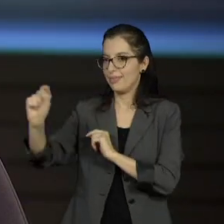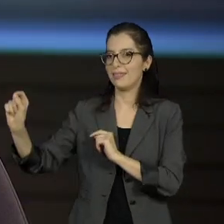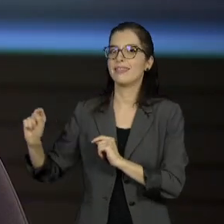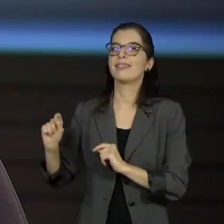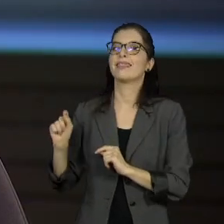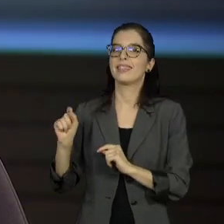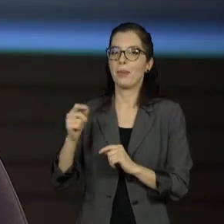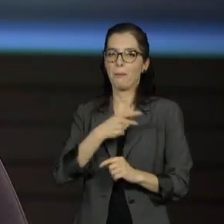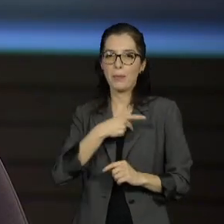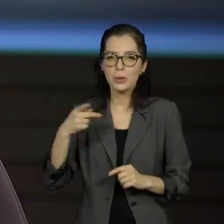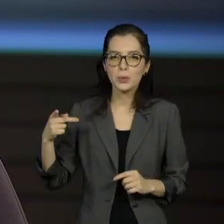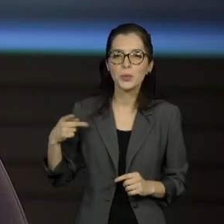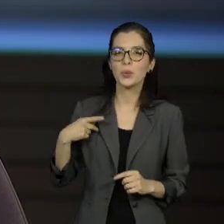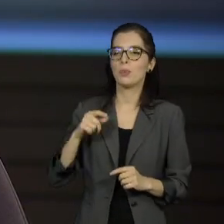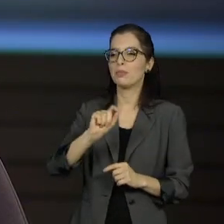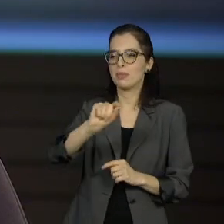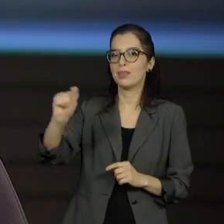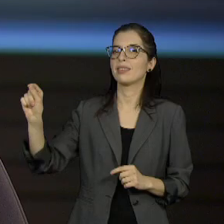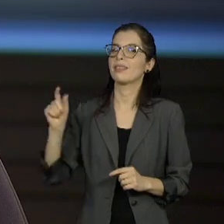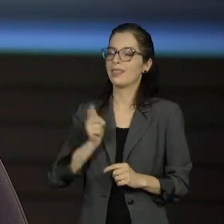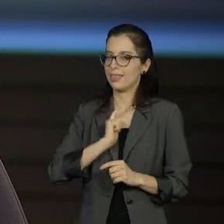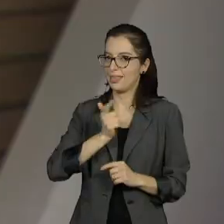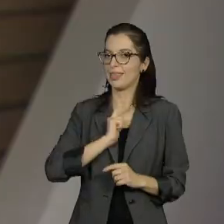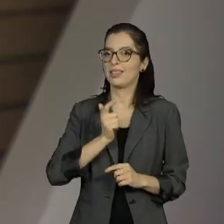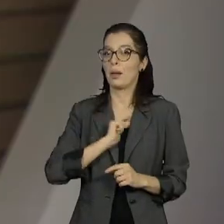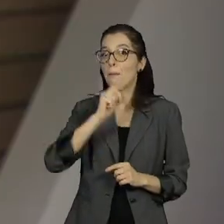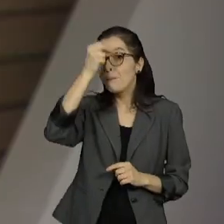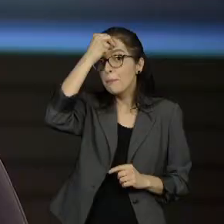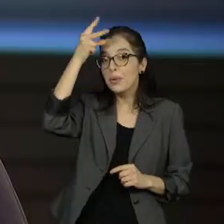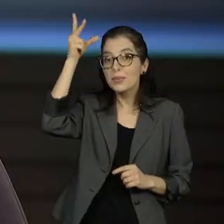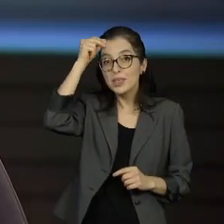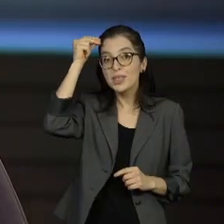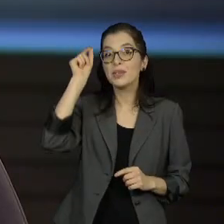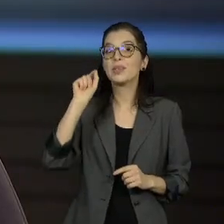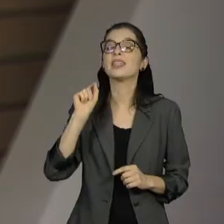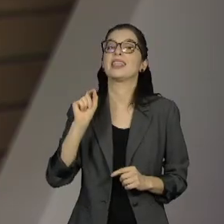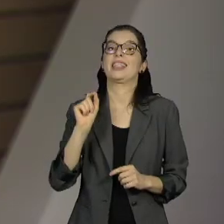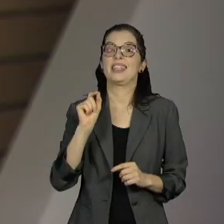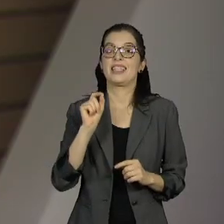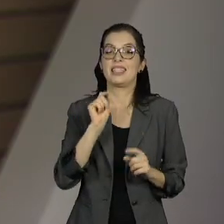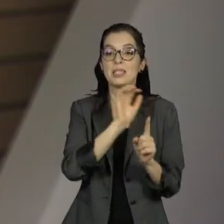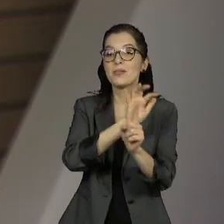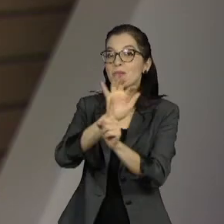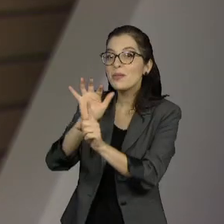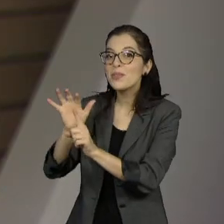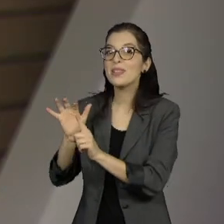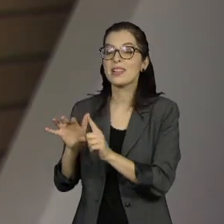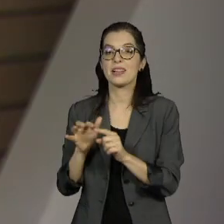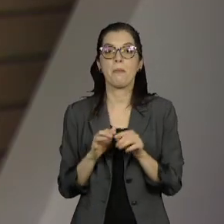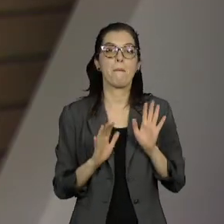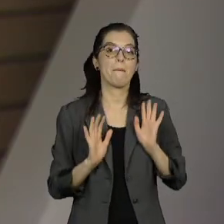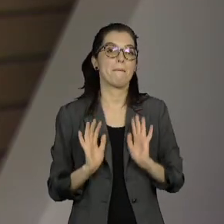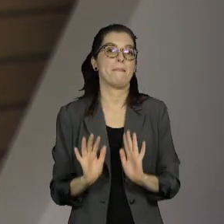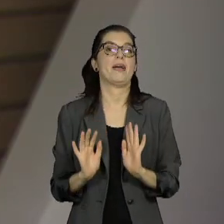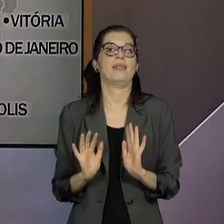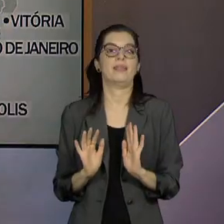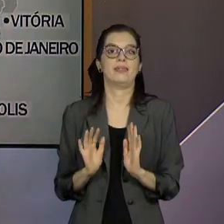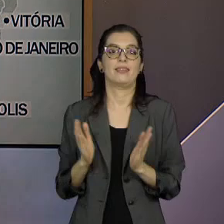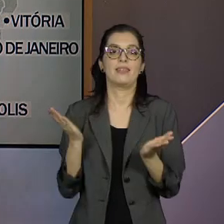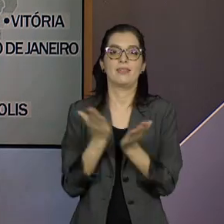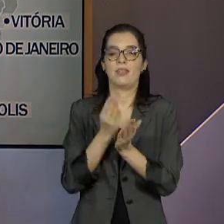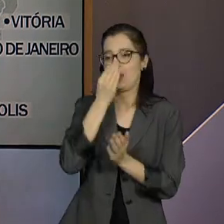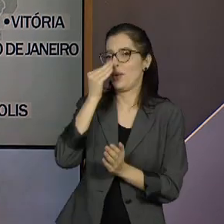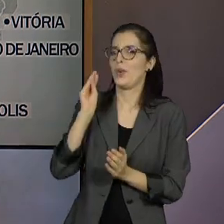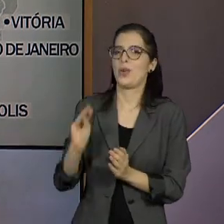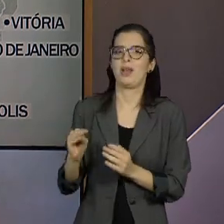das igrejas e da máquina da prefeitura. Mas que parece ter um teto, É. Parece ter chegado ao teto do Crivella, que tem uma rejeição altíssima. Queria só colocar uma questão,